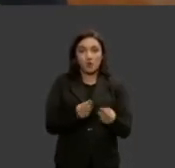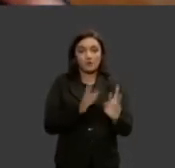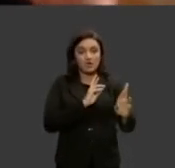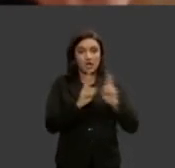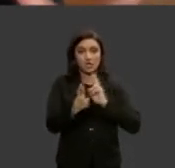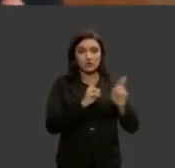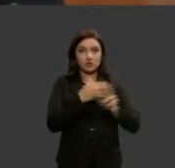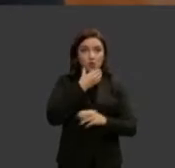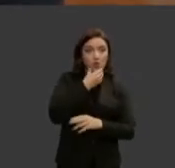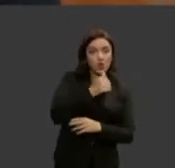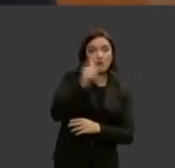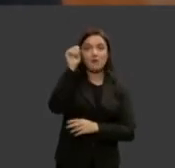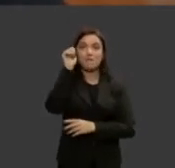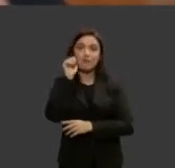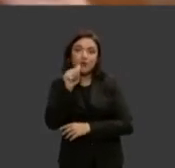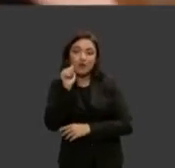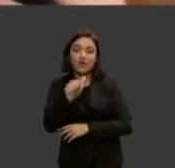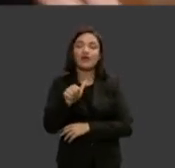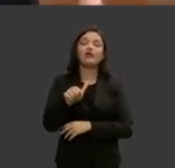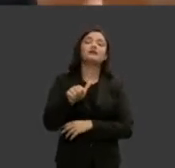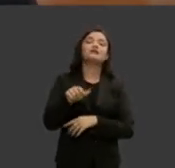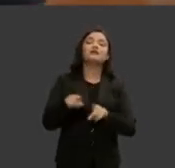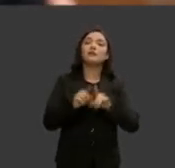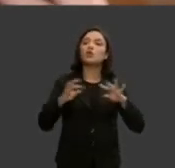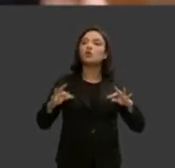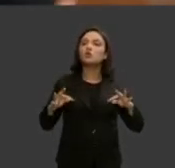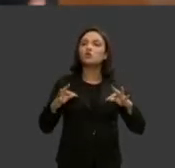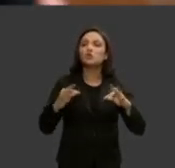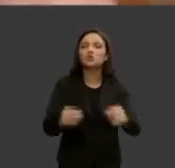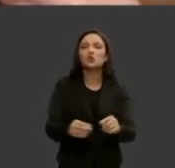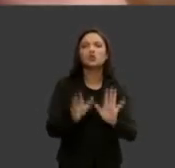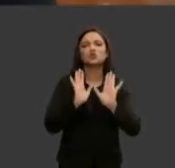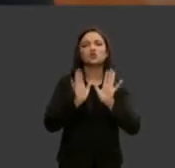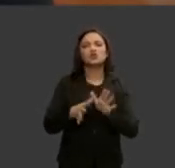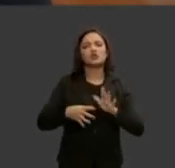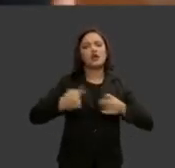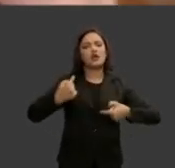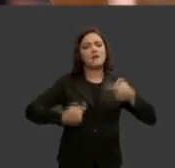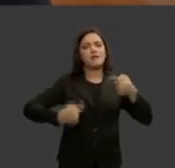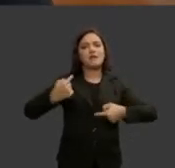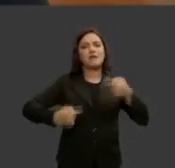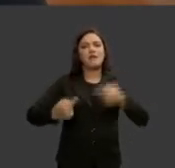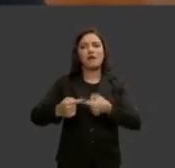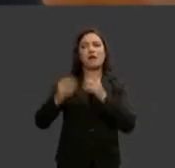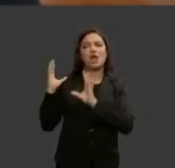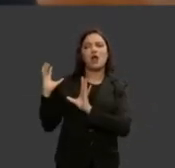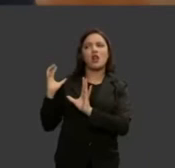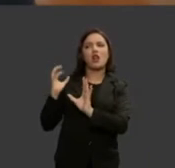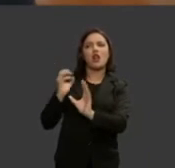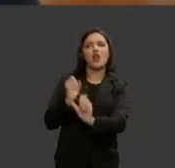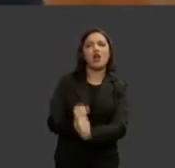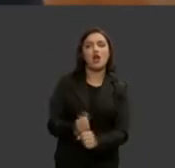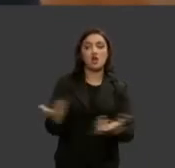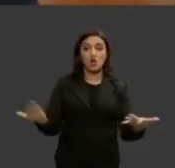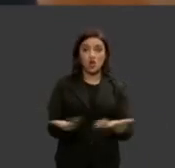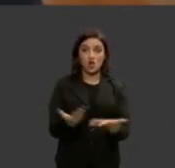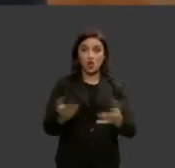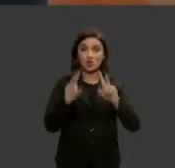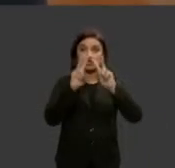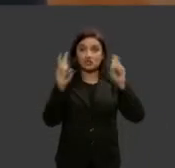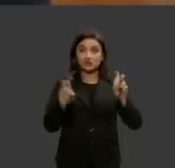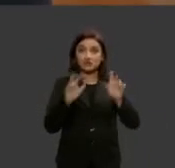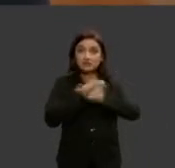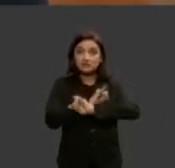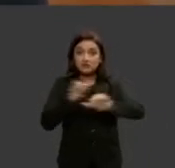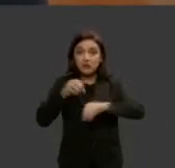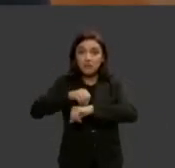mulheres condição da mulher isso tudo que a gente vem falando que a gente está trazendo aqui nesse painel tão importante